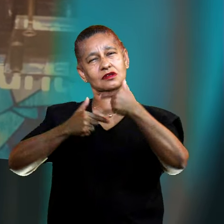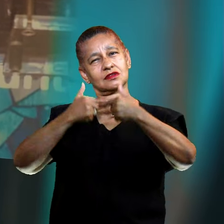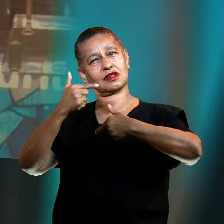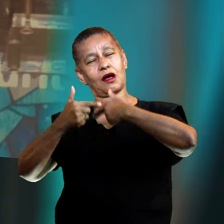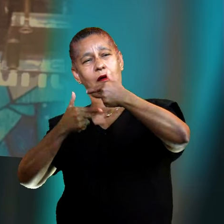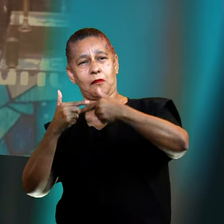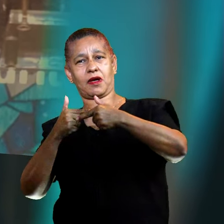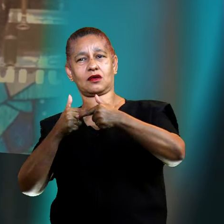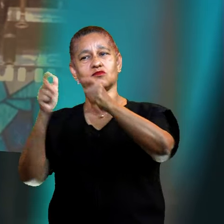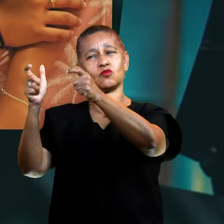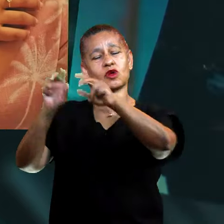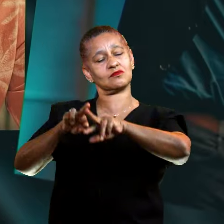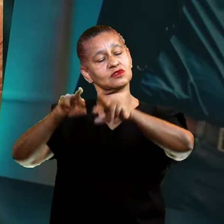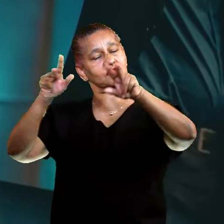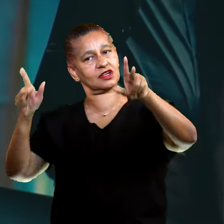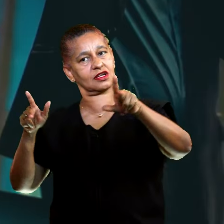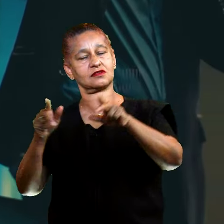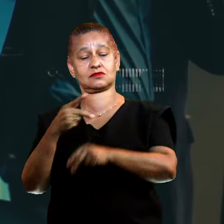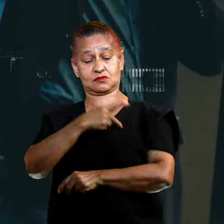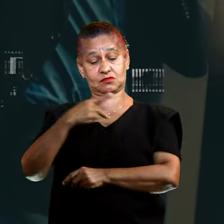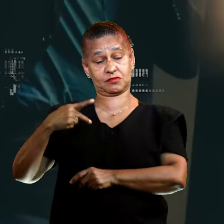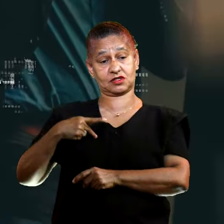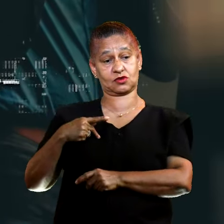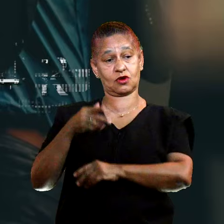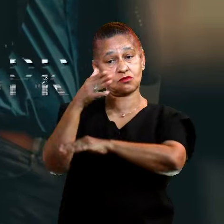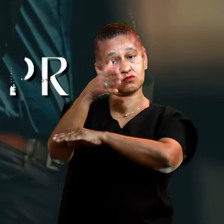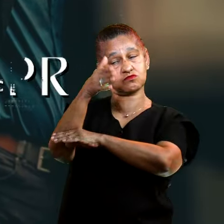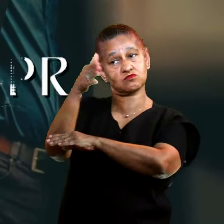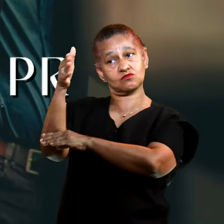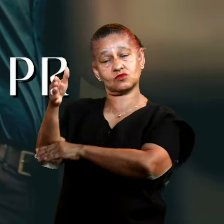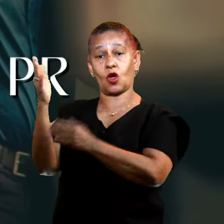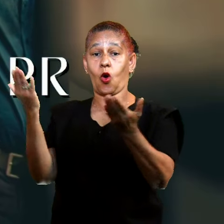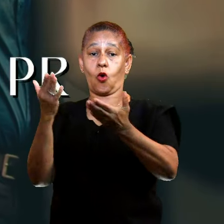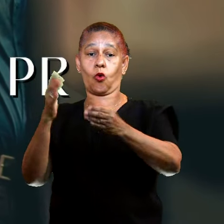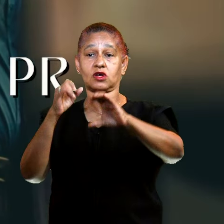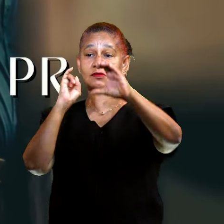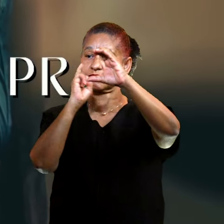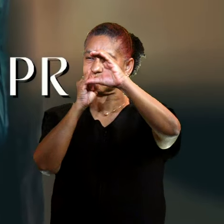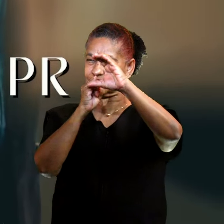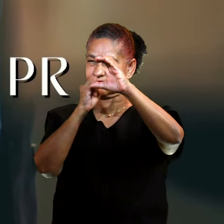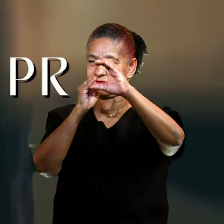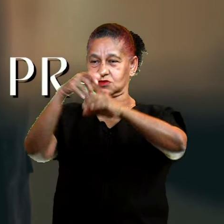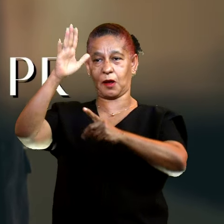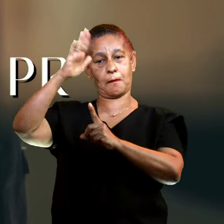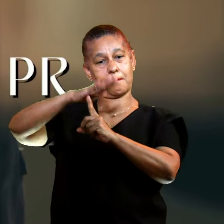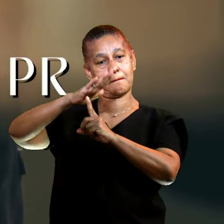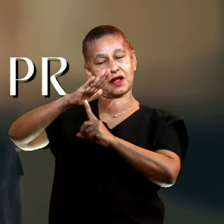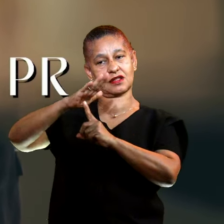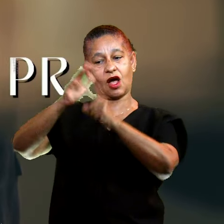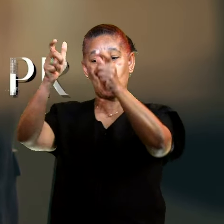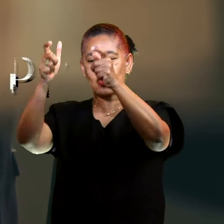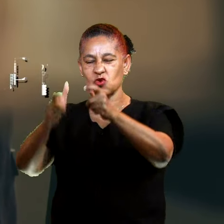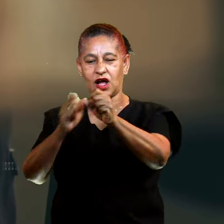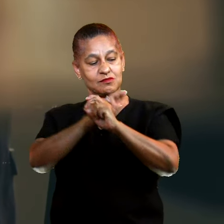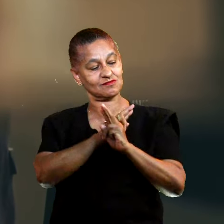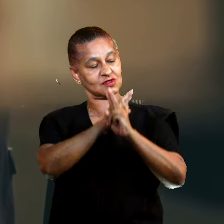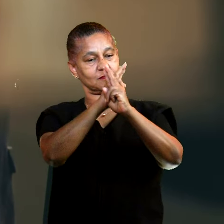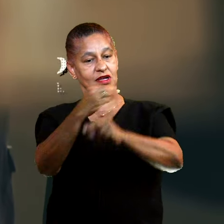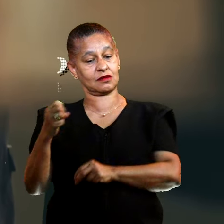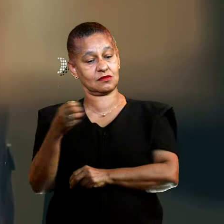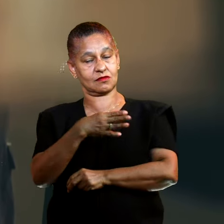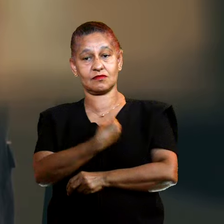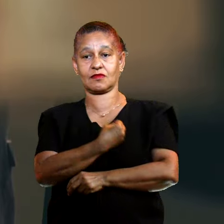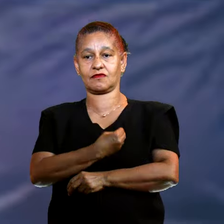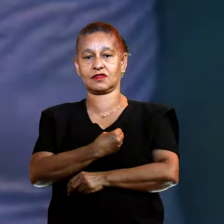pastorear o Campus Gravataí. Hoje, é o coordenador da Cristolândia Paraná, um lugar de esperança para uma nova vida.